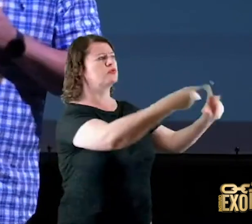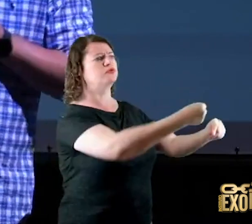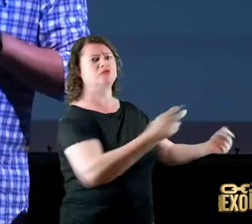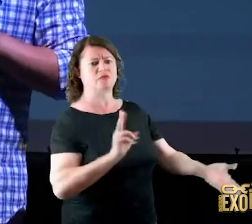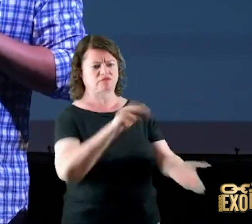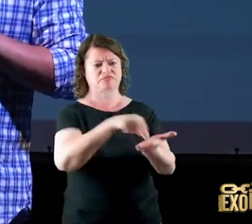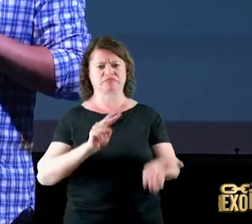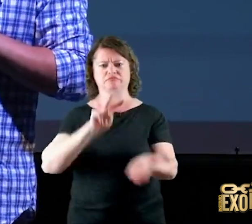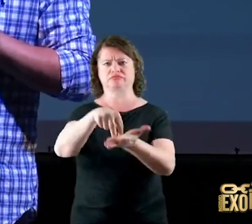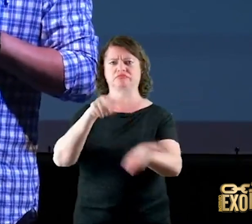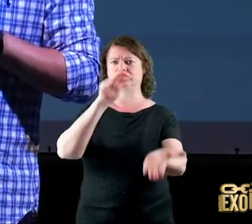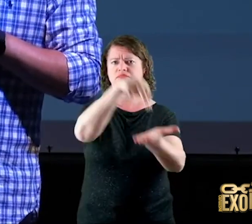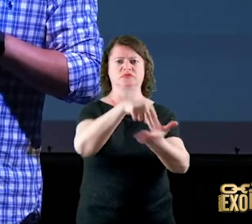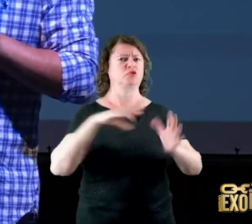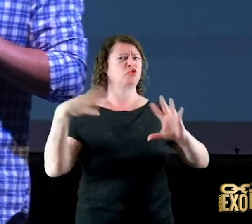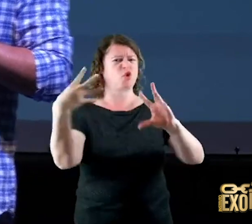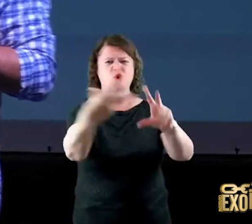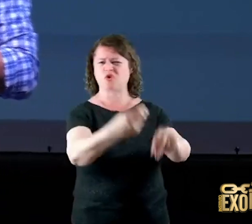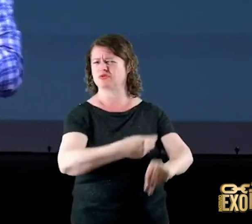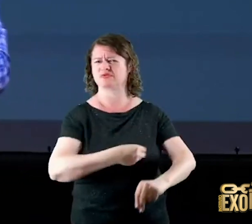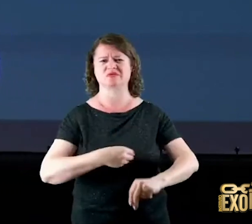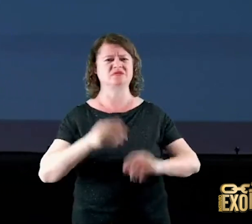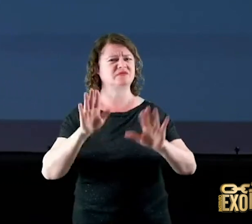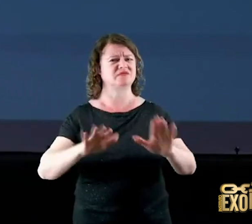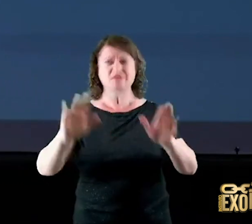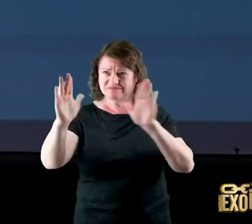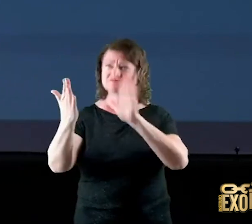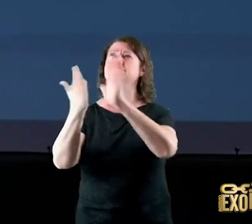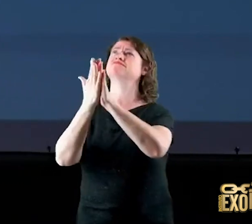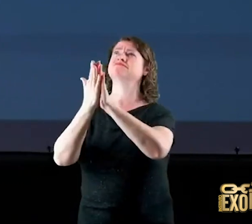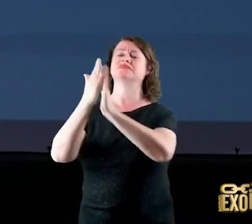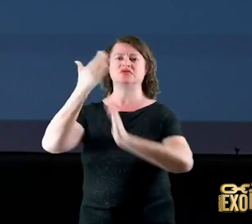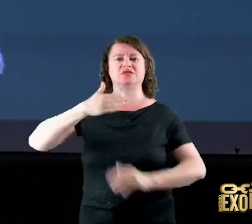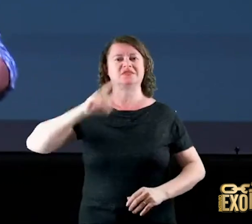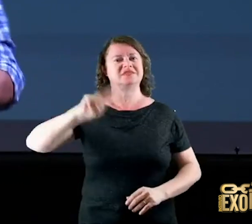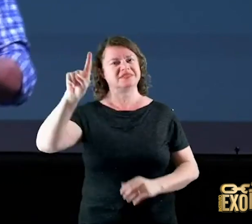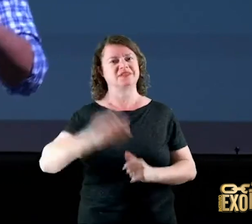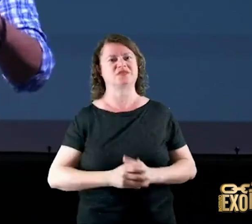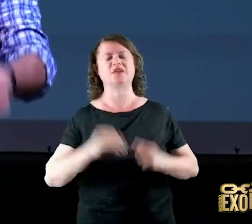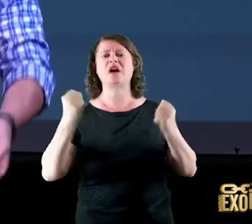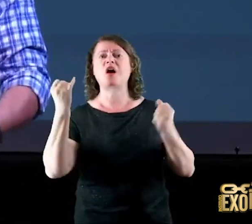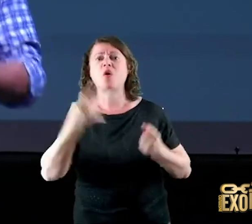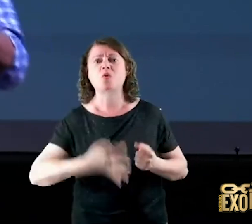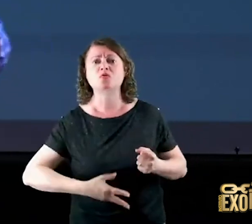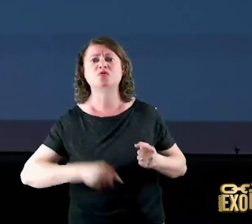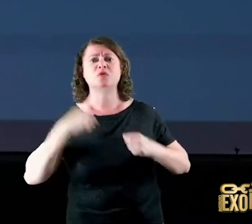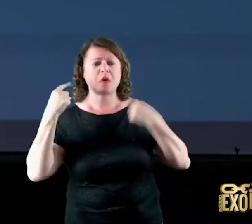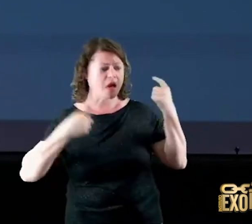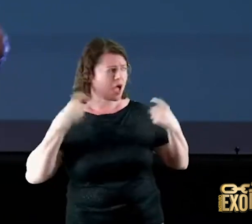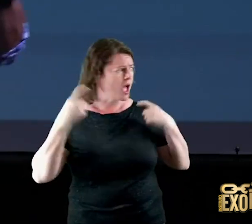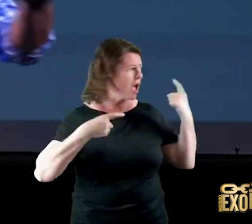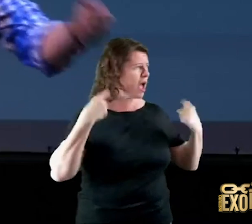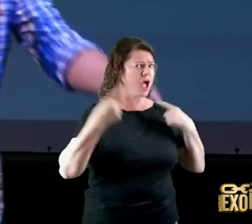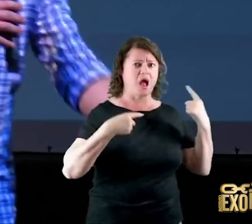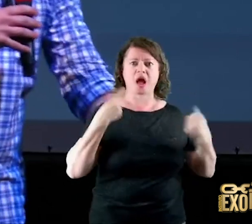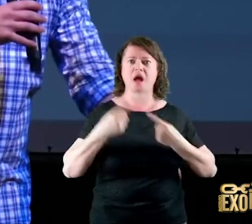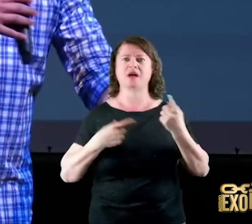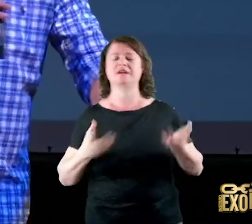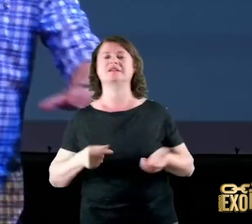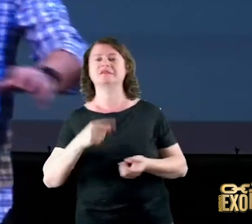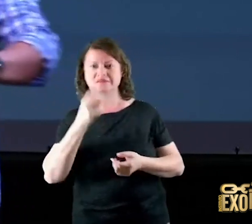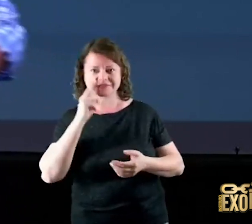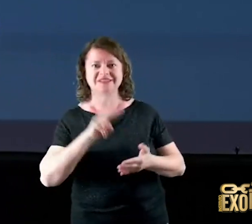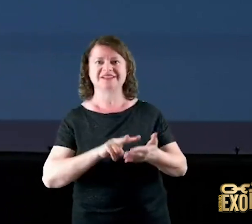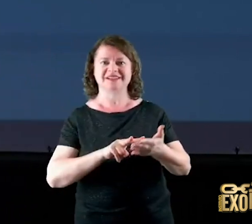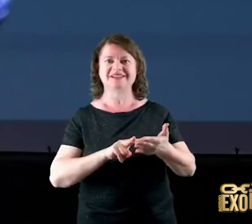Deus agora tem uma turma que fica desesperada e você lê em Ezequiel em Daniel no Apocalipse em Mateus capítulo